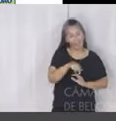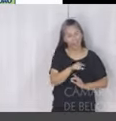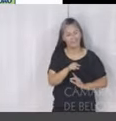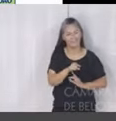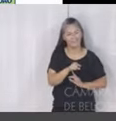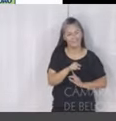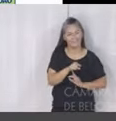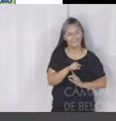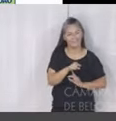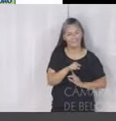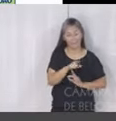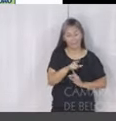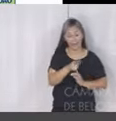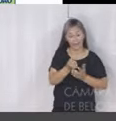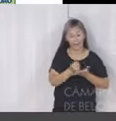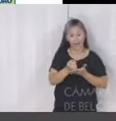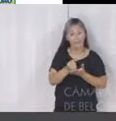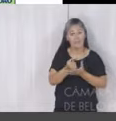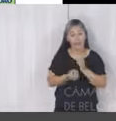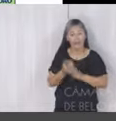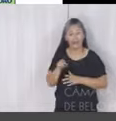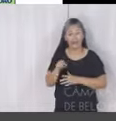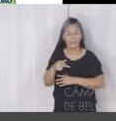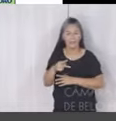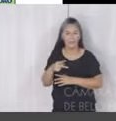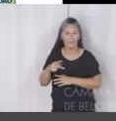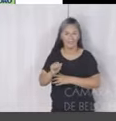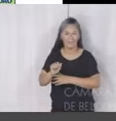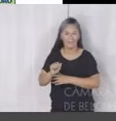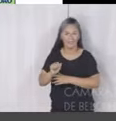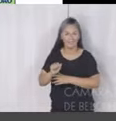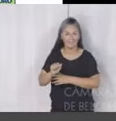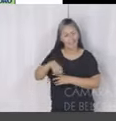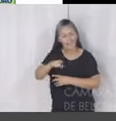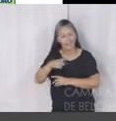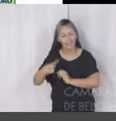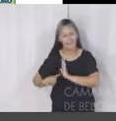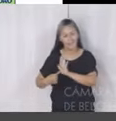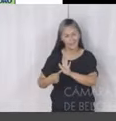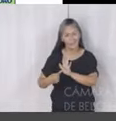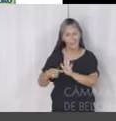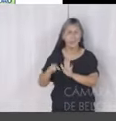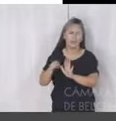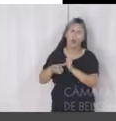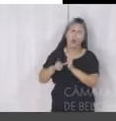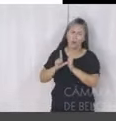construção desse PPA que estamos apresentando aqui hoje e apresentamos a outra metade dele ontem.